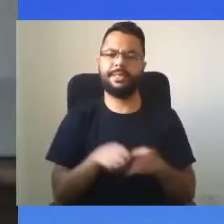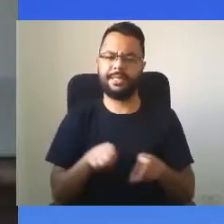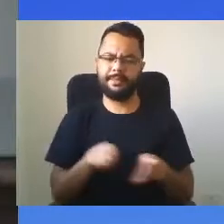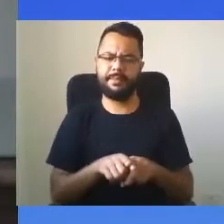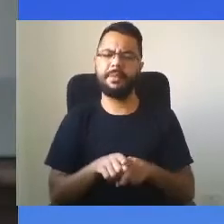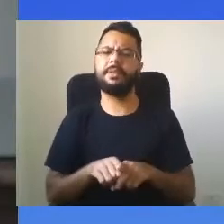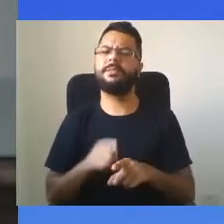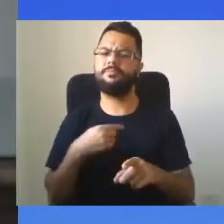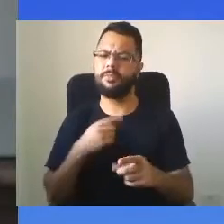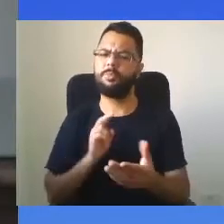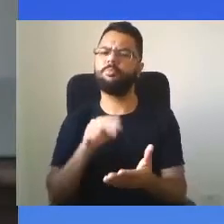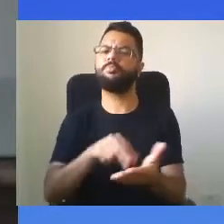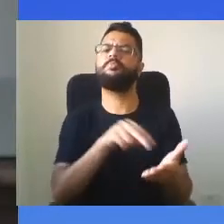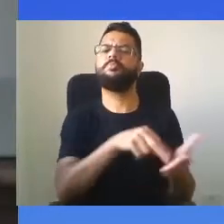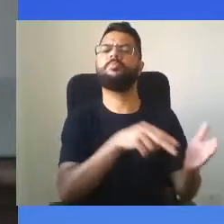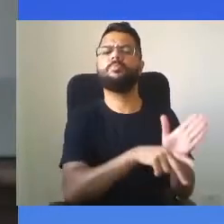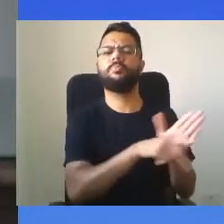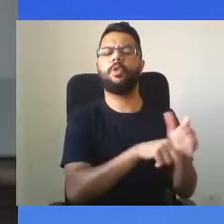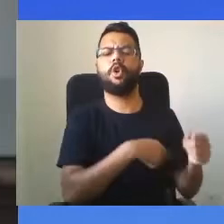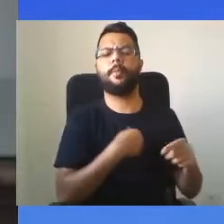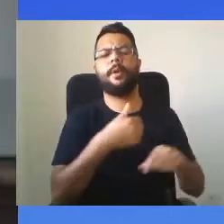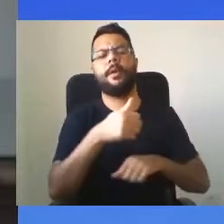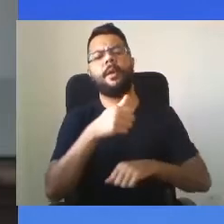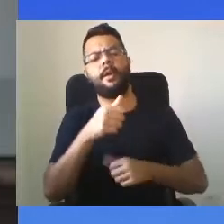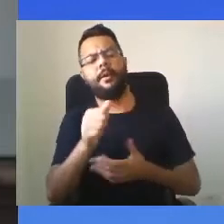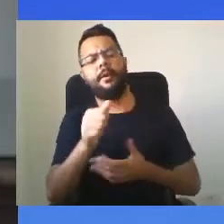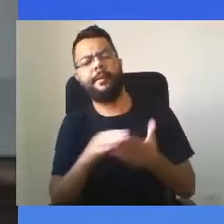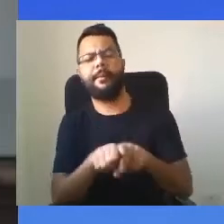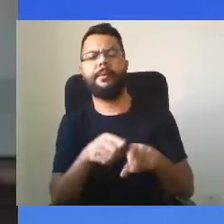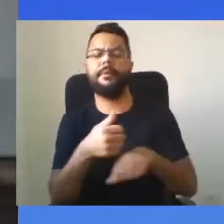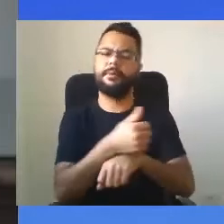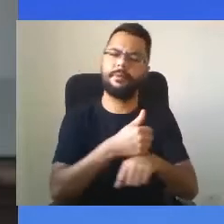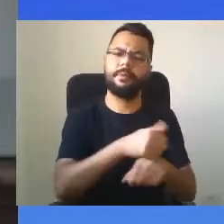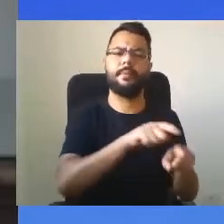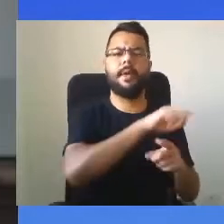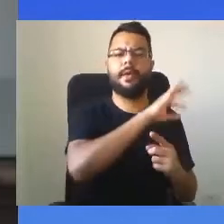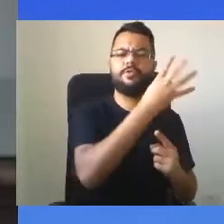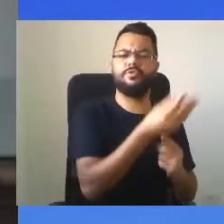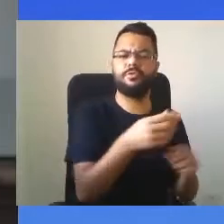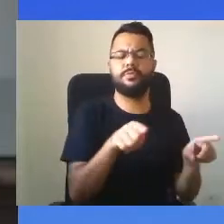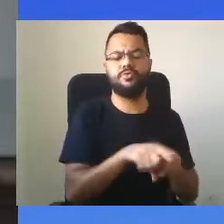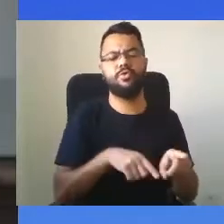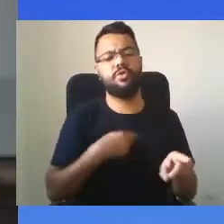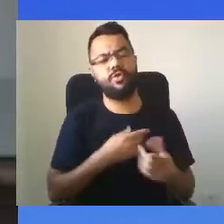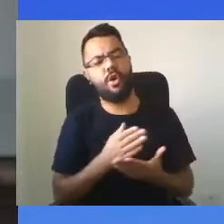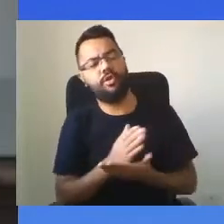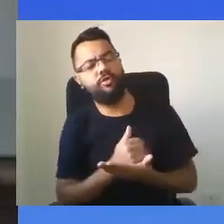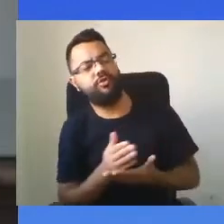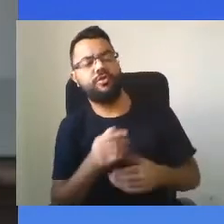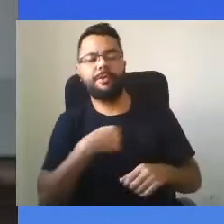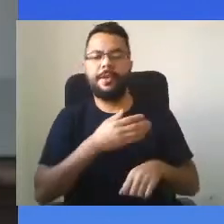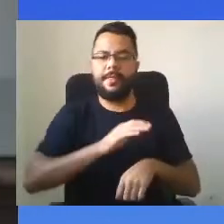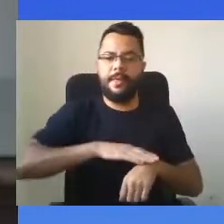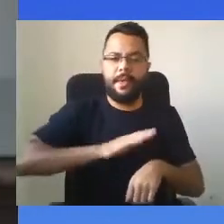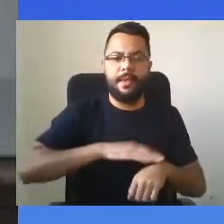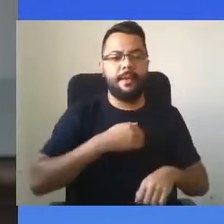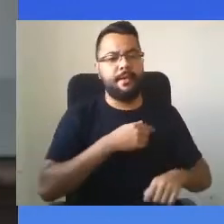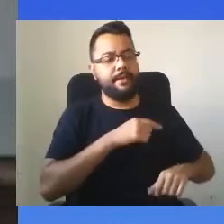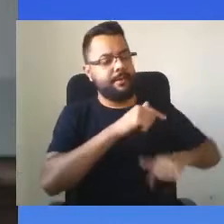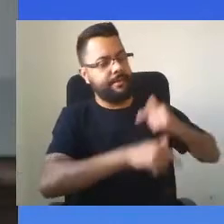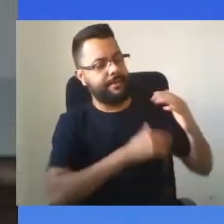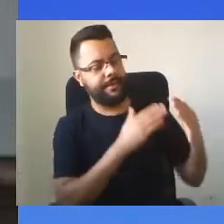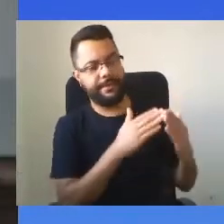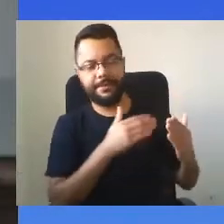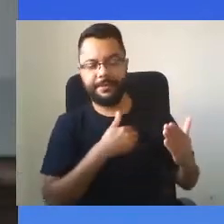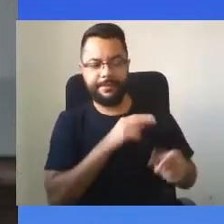profissionais e artísticas, e continuamos dividindo nosso tempo com a vida doméstica, com a educação de filhos,